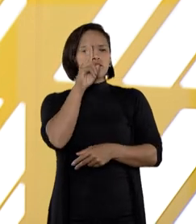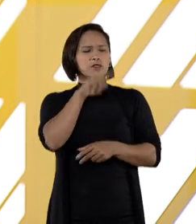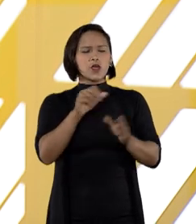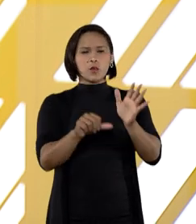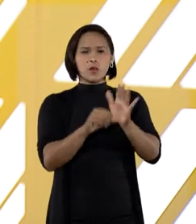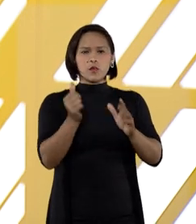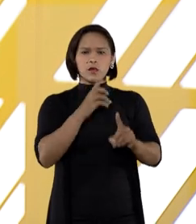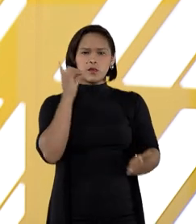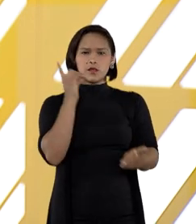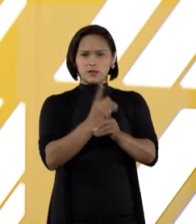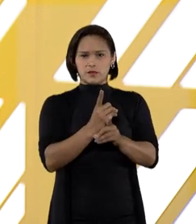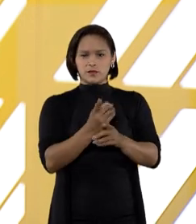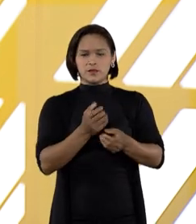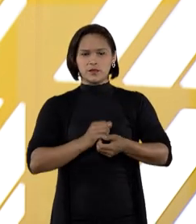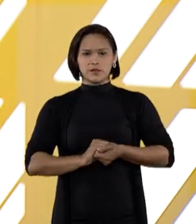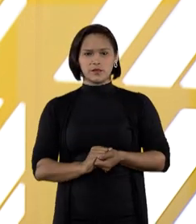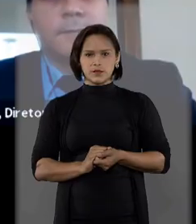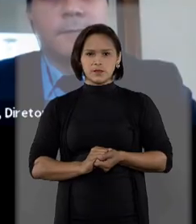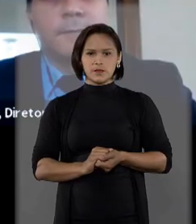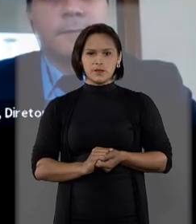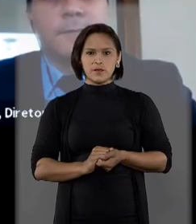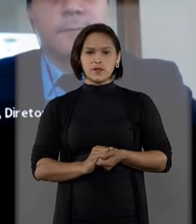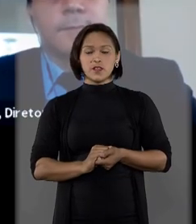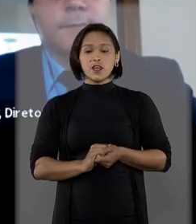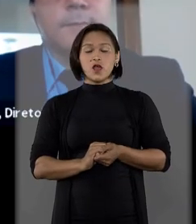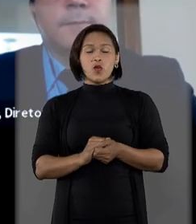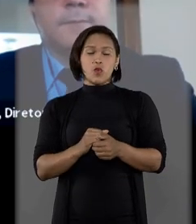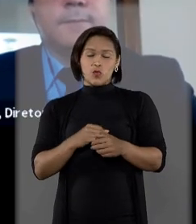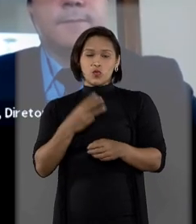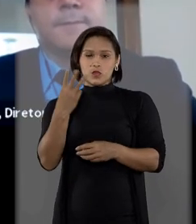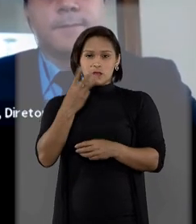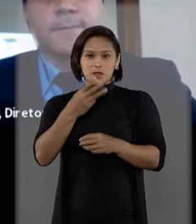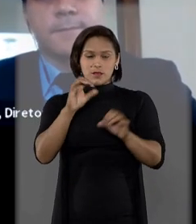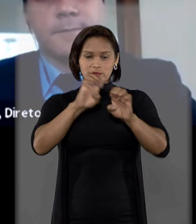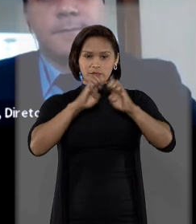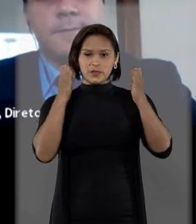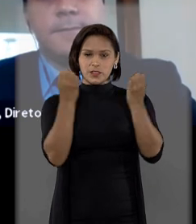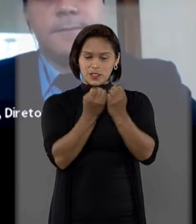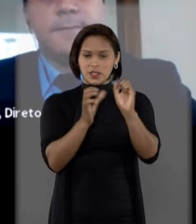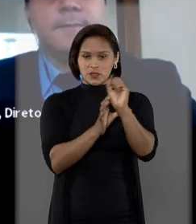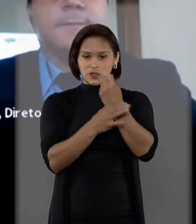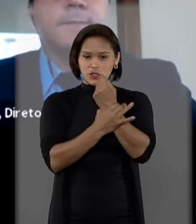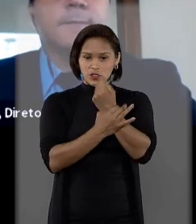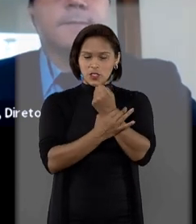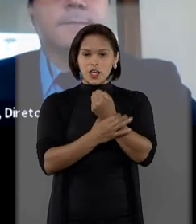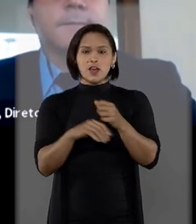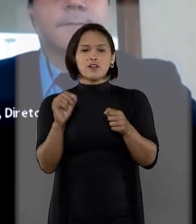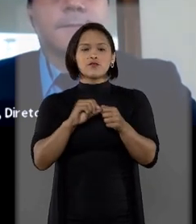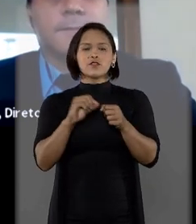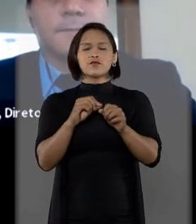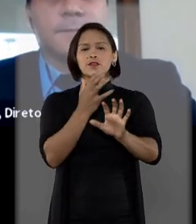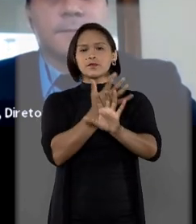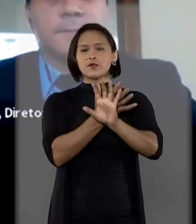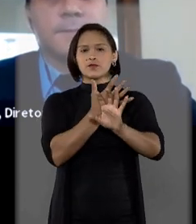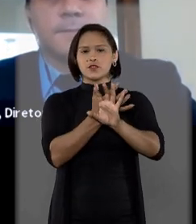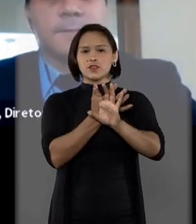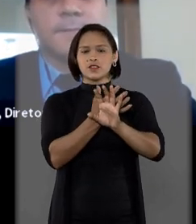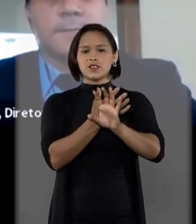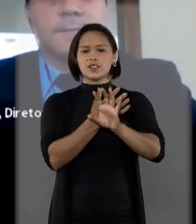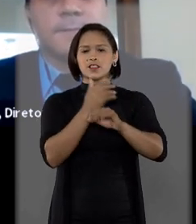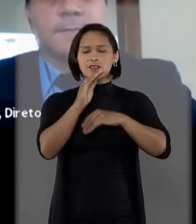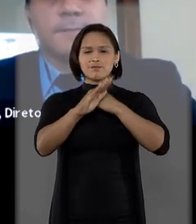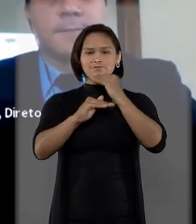é que foi o primeiro dia do evento. O terceiro Seminário Jurídico de Seguros foi realizado por videoconferência e